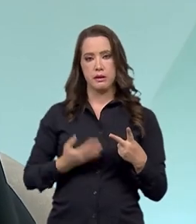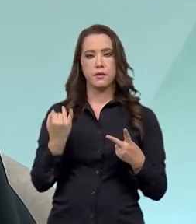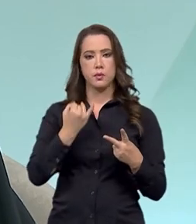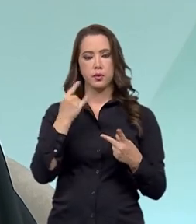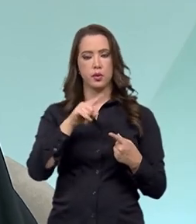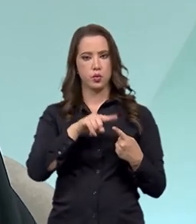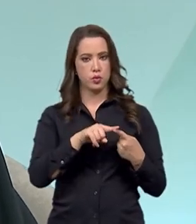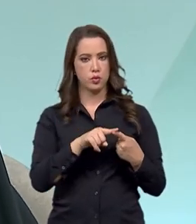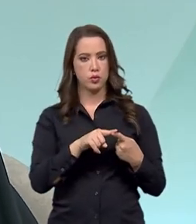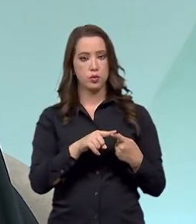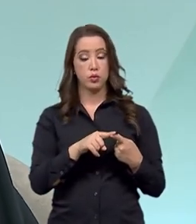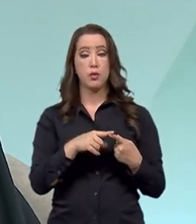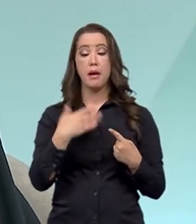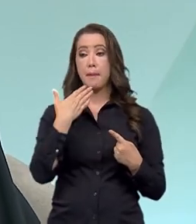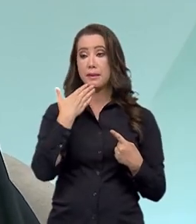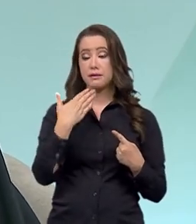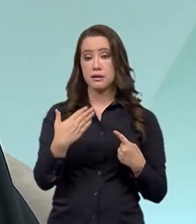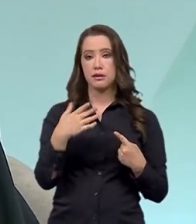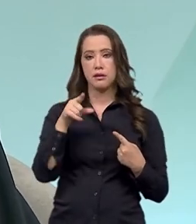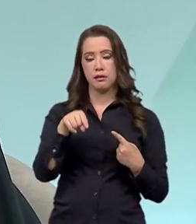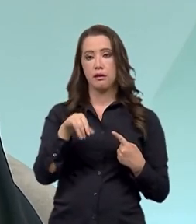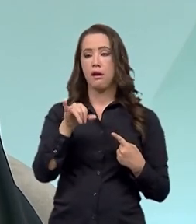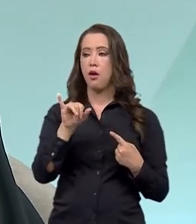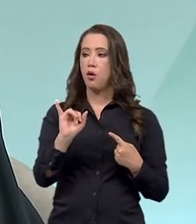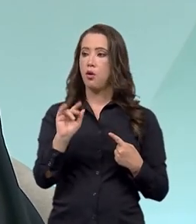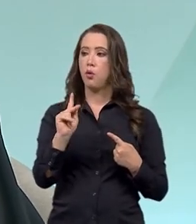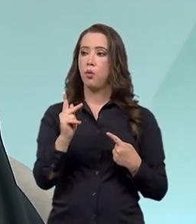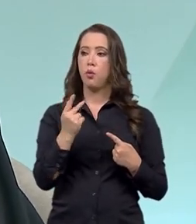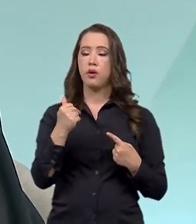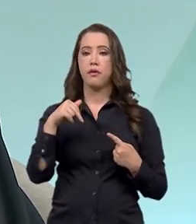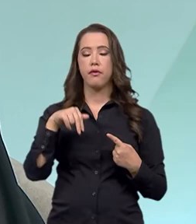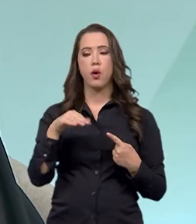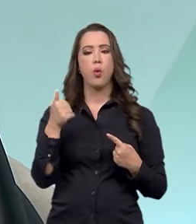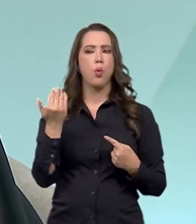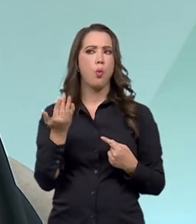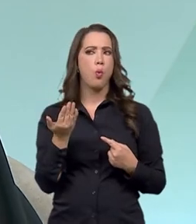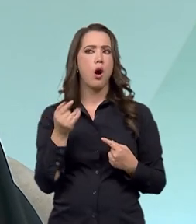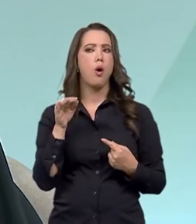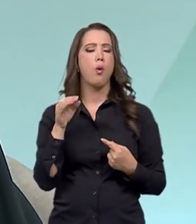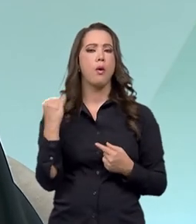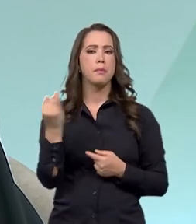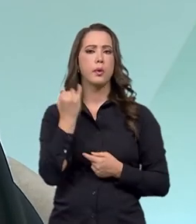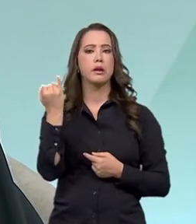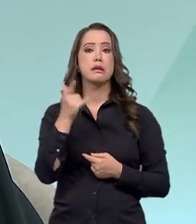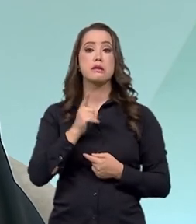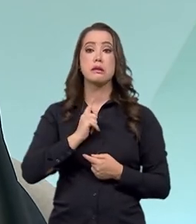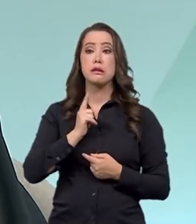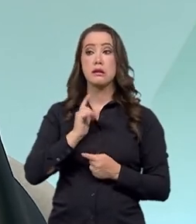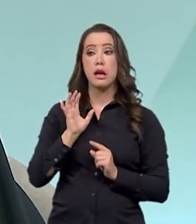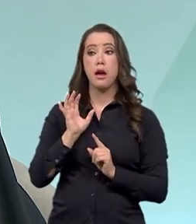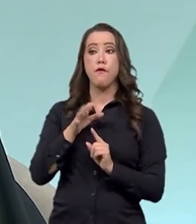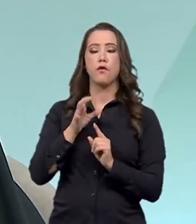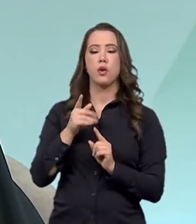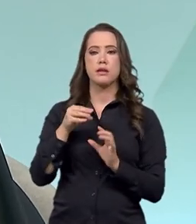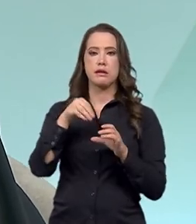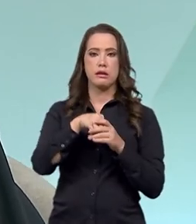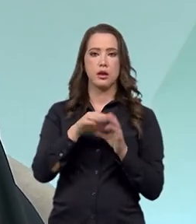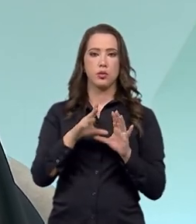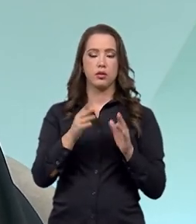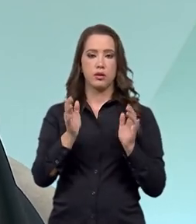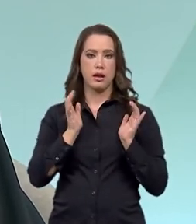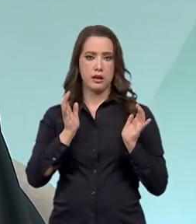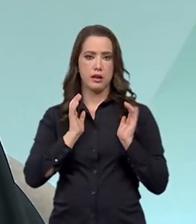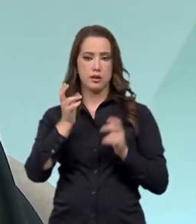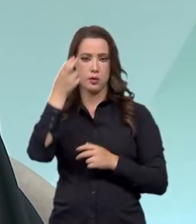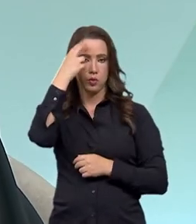Um é a manifestação do IFAM quanto ao impacto ao patrimônio cultural e isso diz